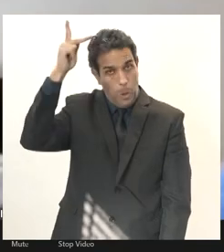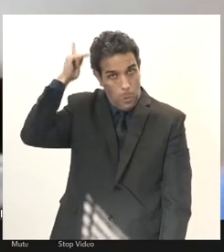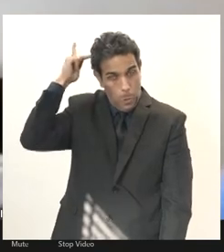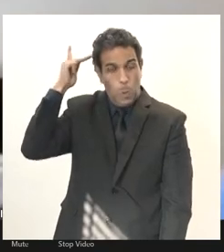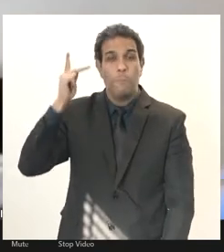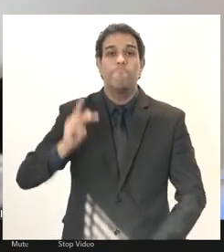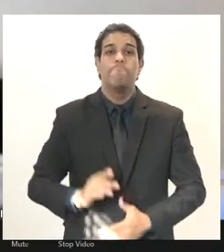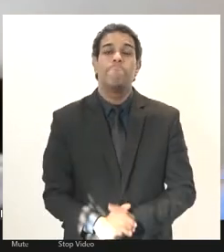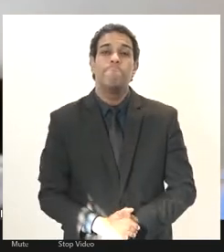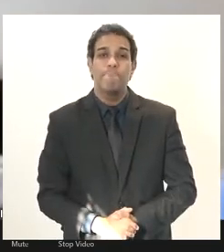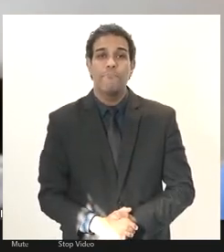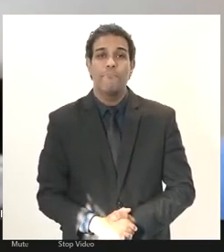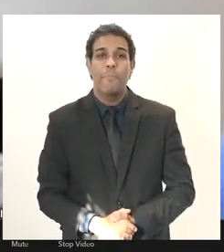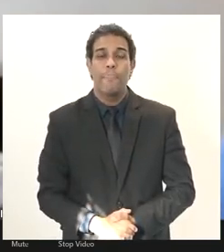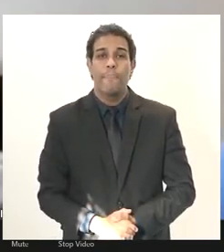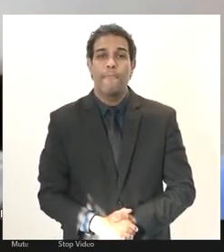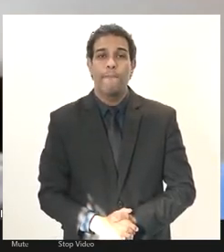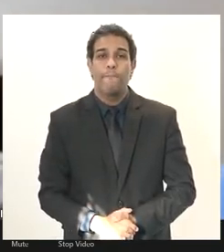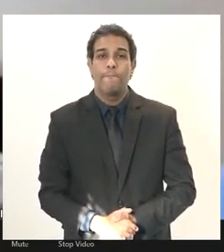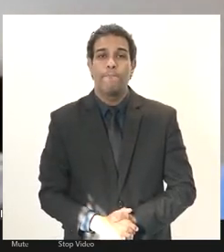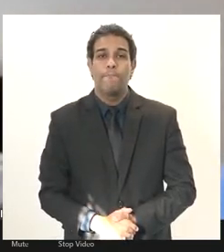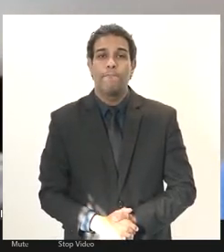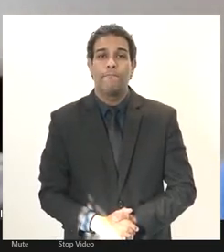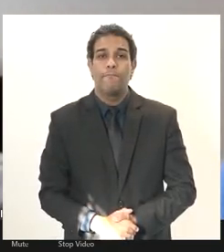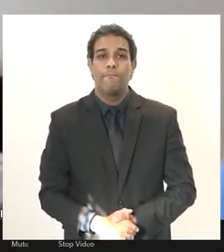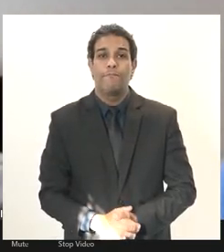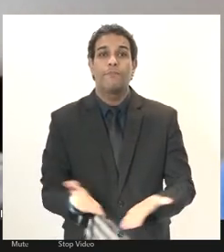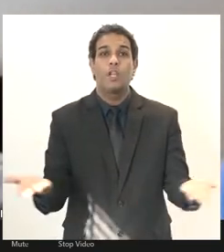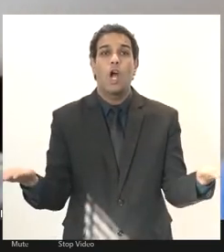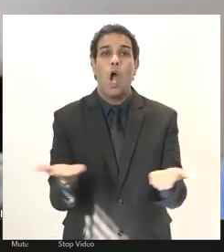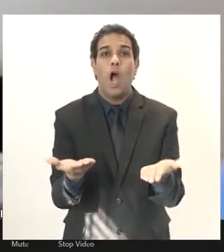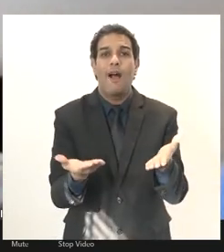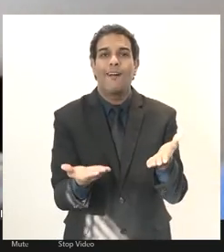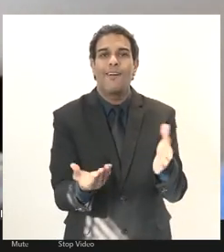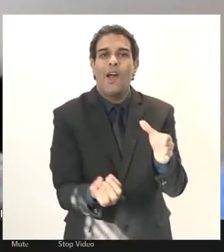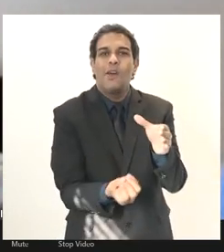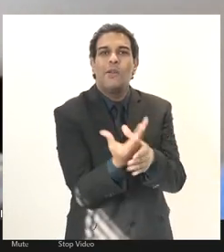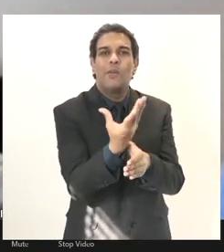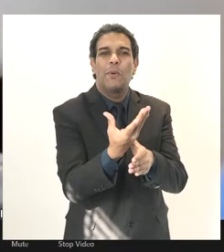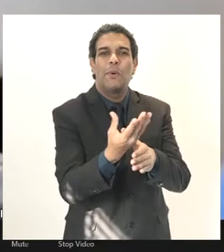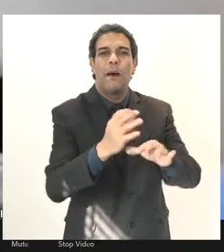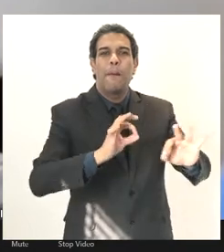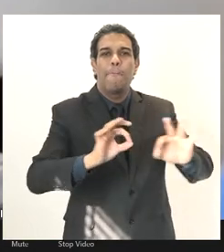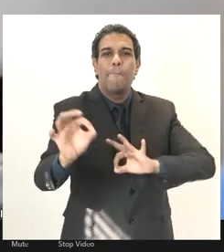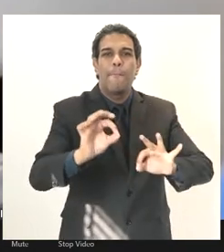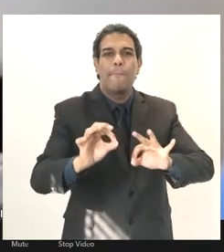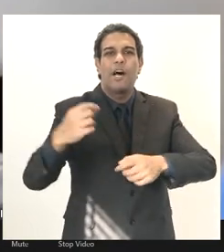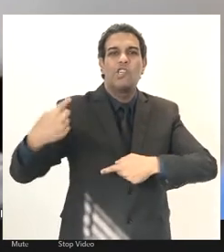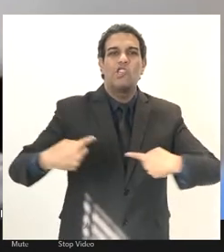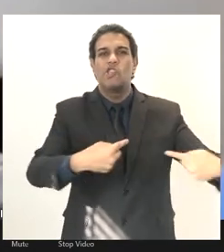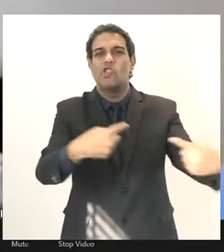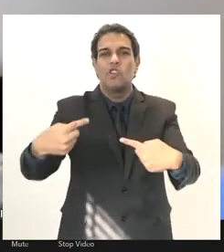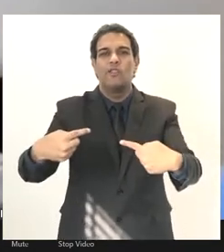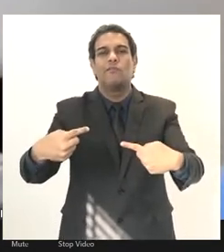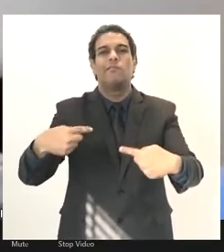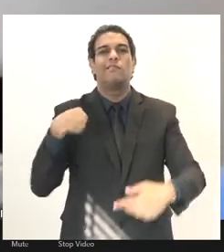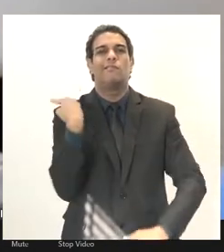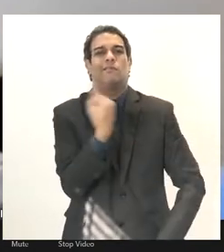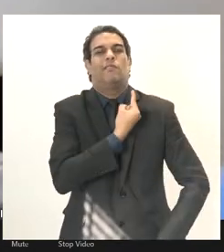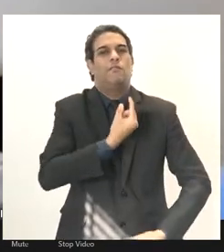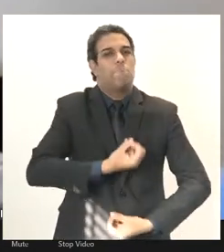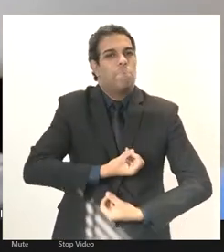a casa e criou esse espaço para que a gente pudesse vir debater e colocar nossa